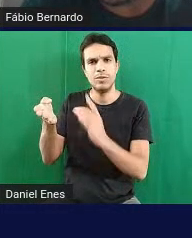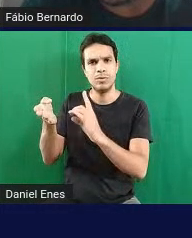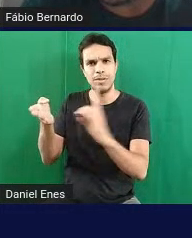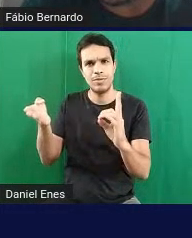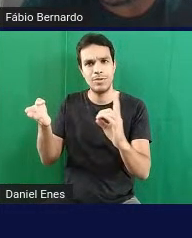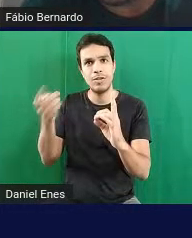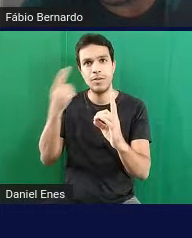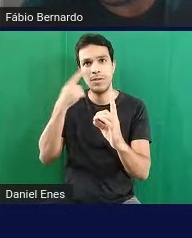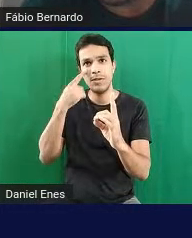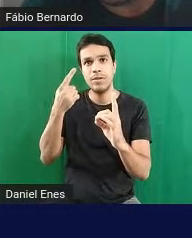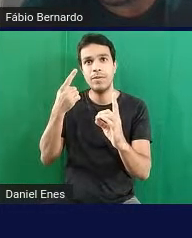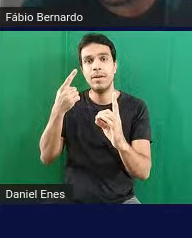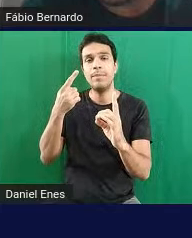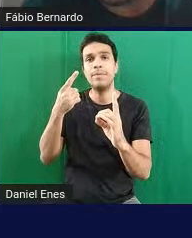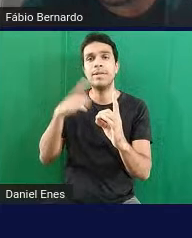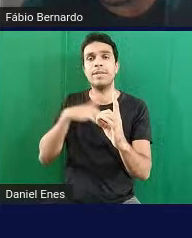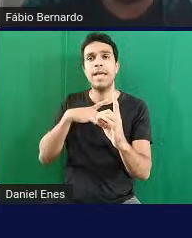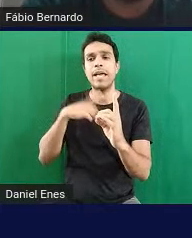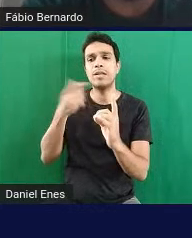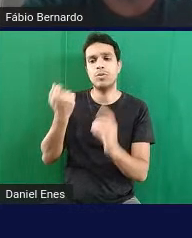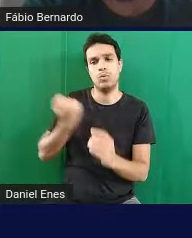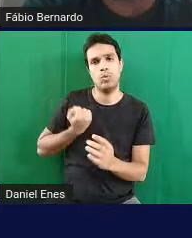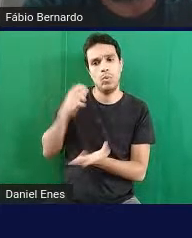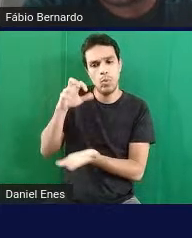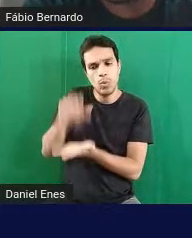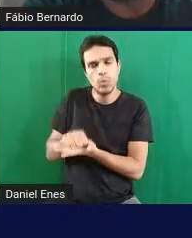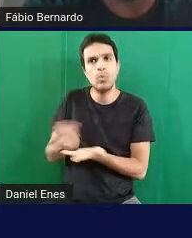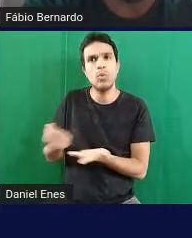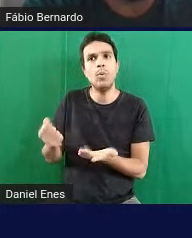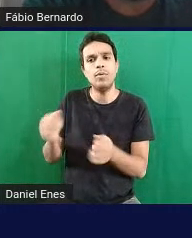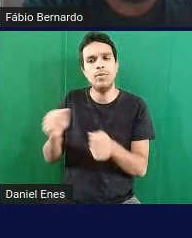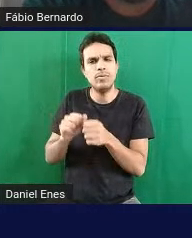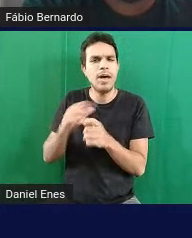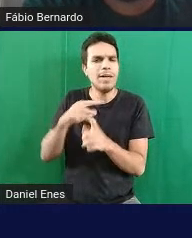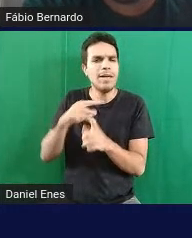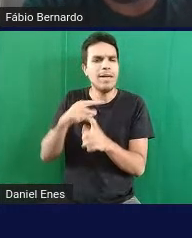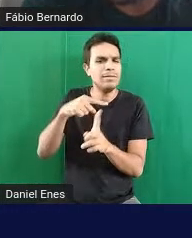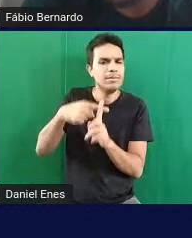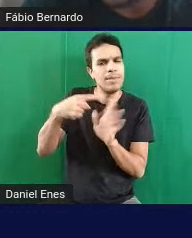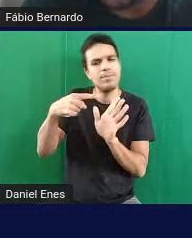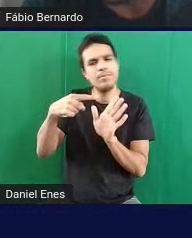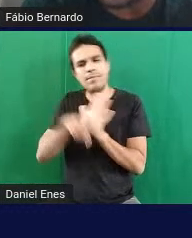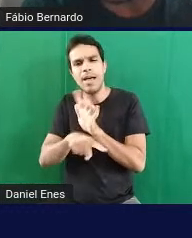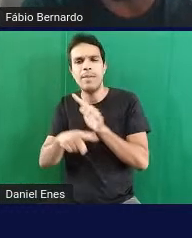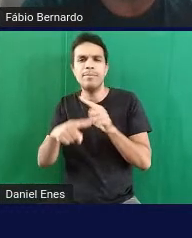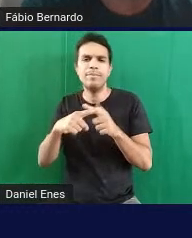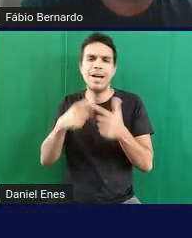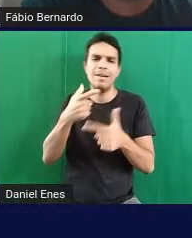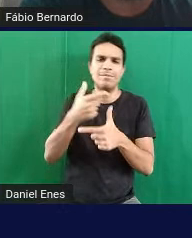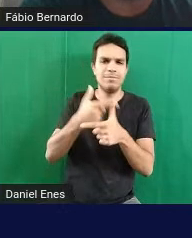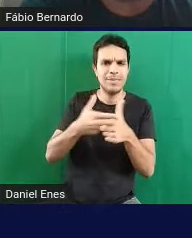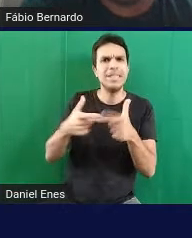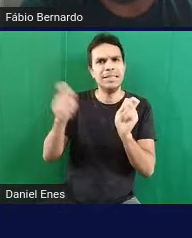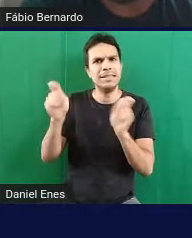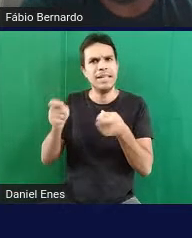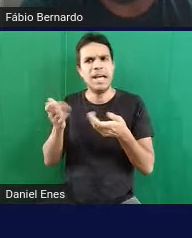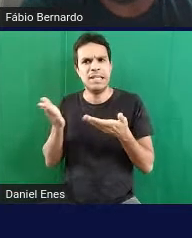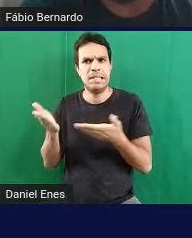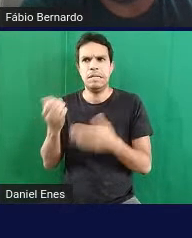registra números a gente faz as operações fundamentais ele é muito potente assim